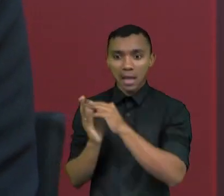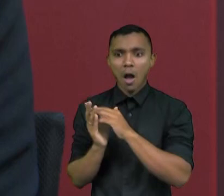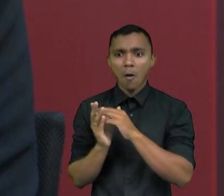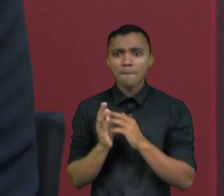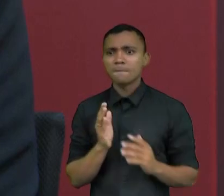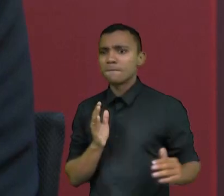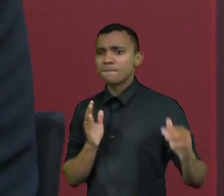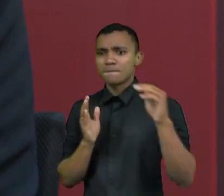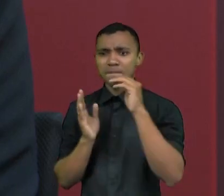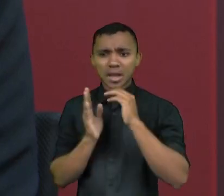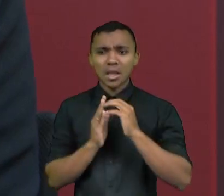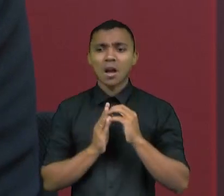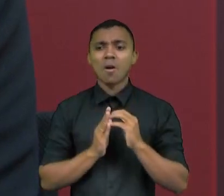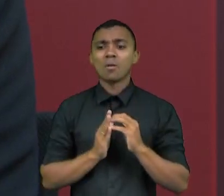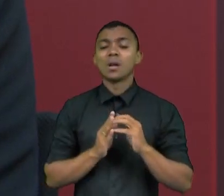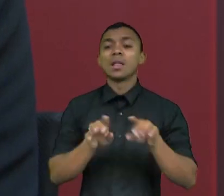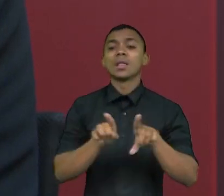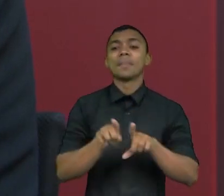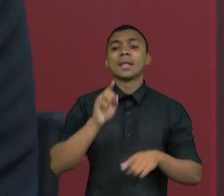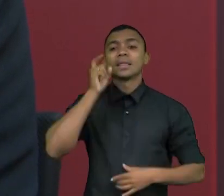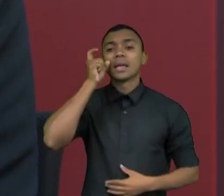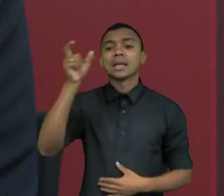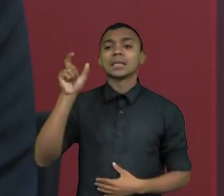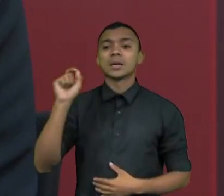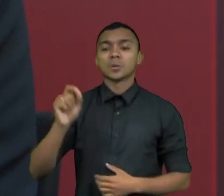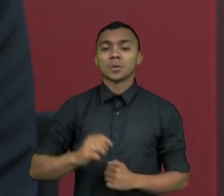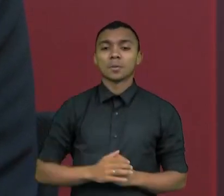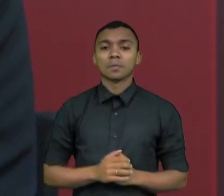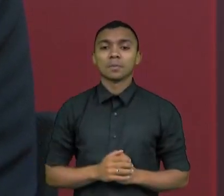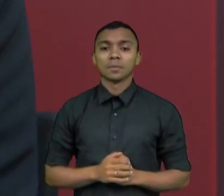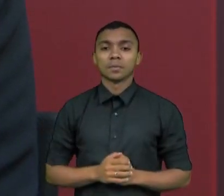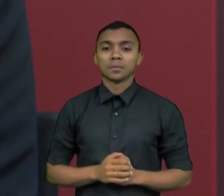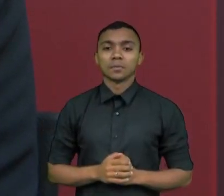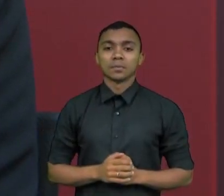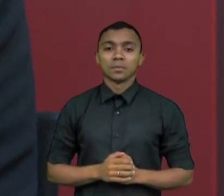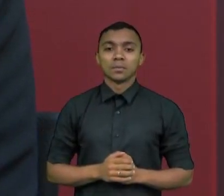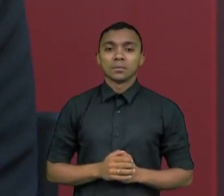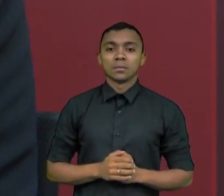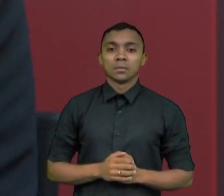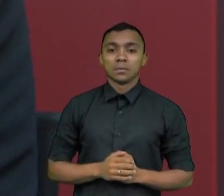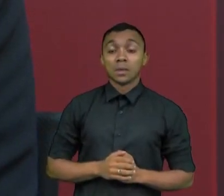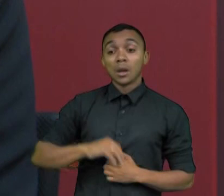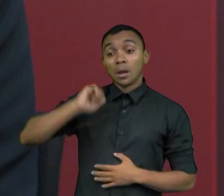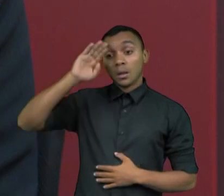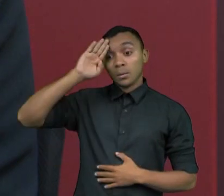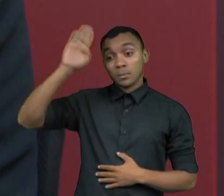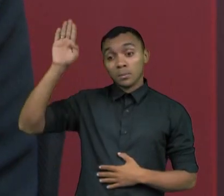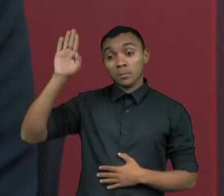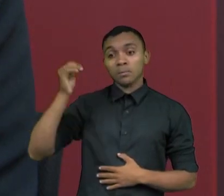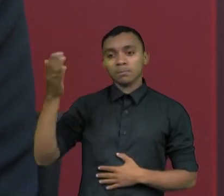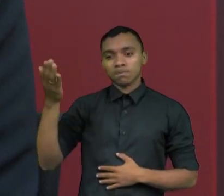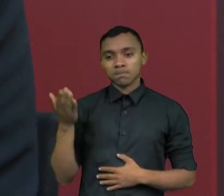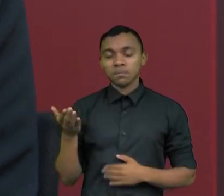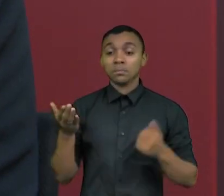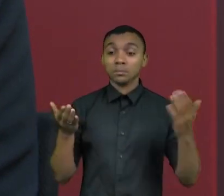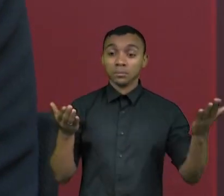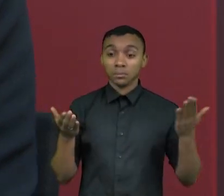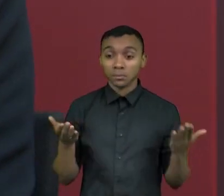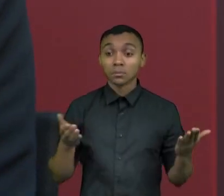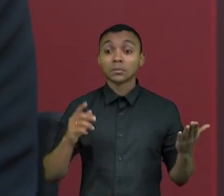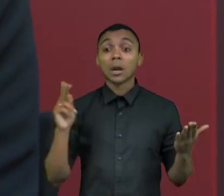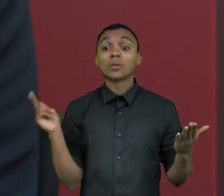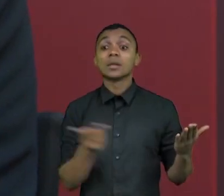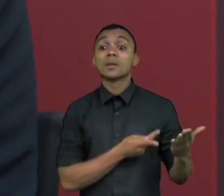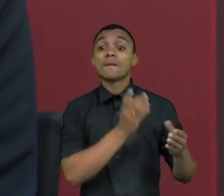interessante também, que é assim, nós tivemos a construção, principalmente nessas duas últimas eleições, de um